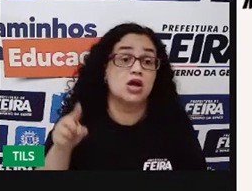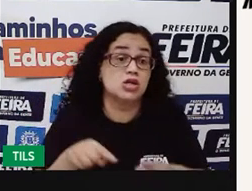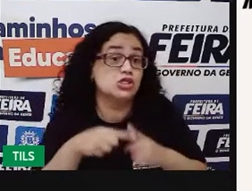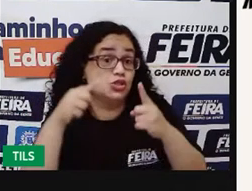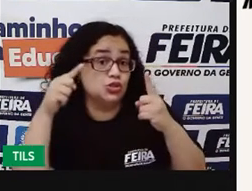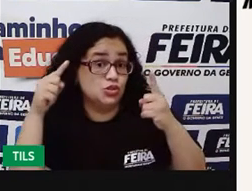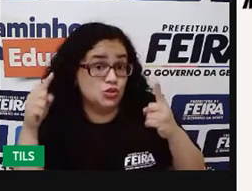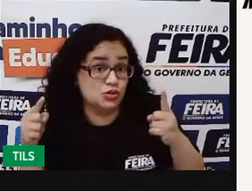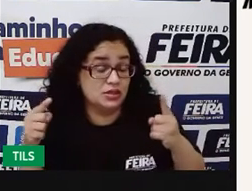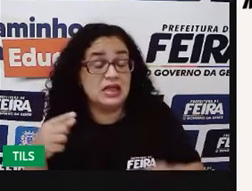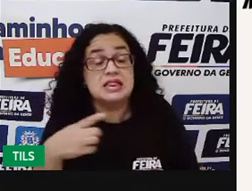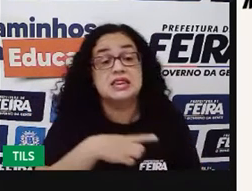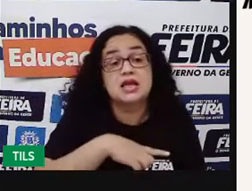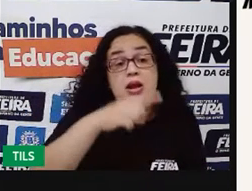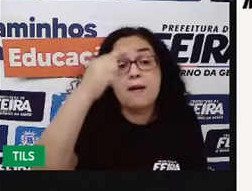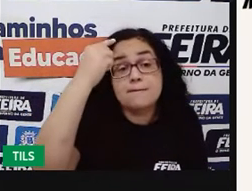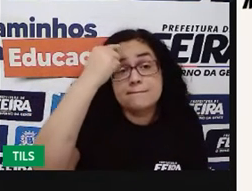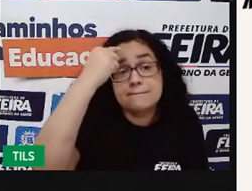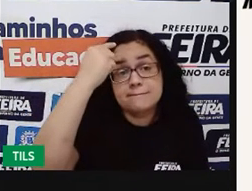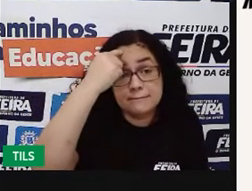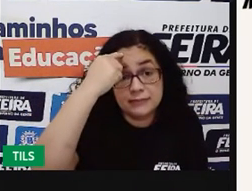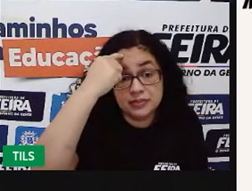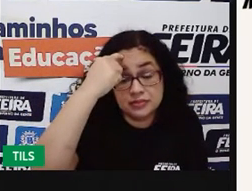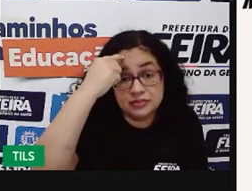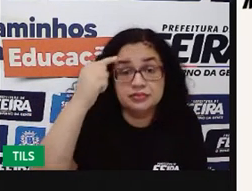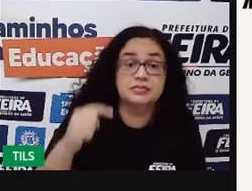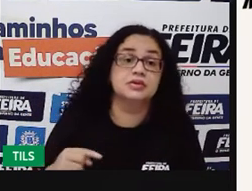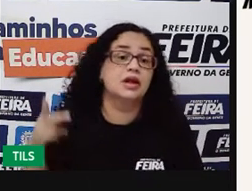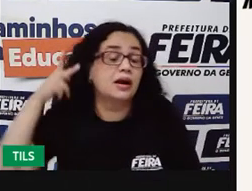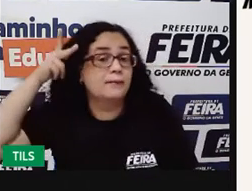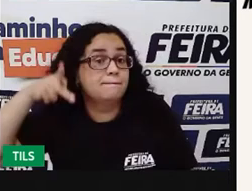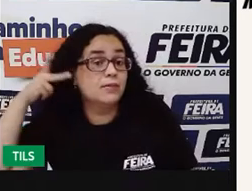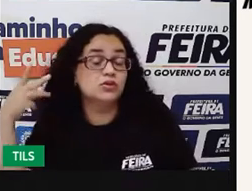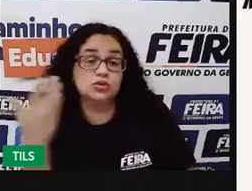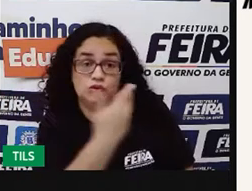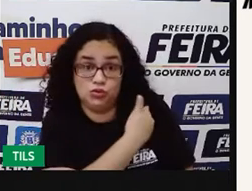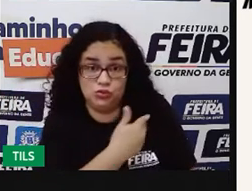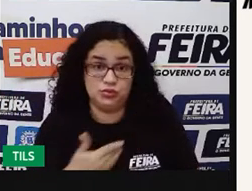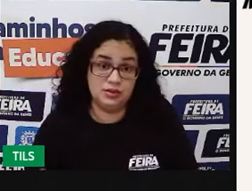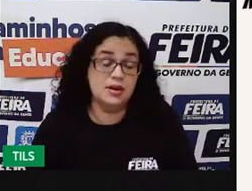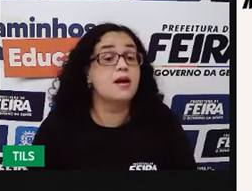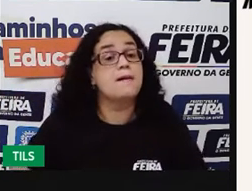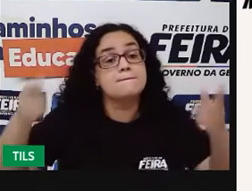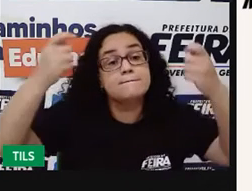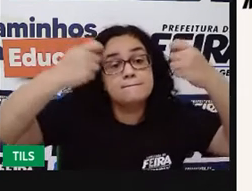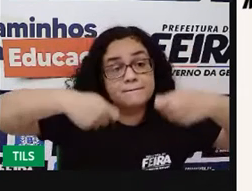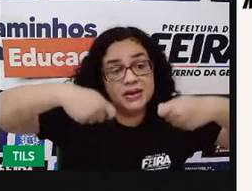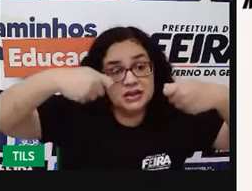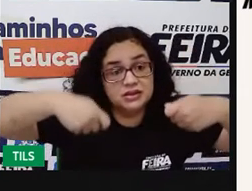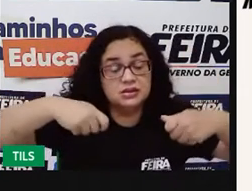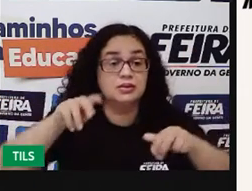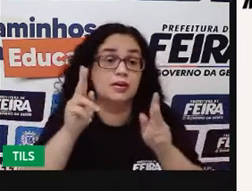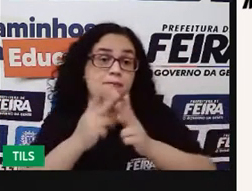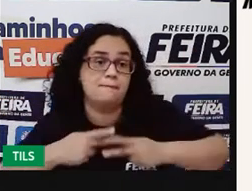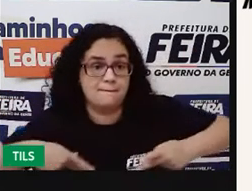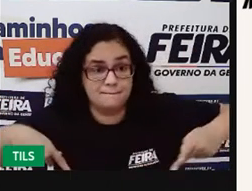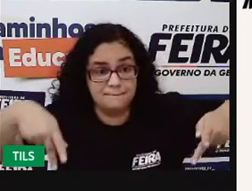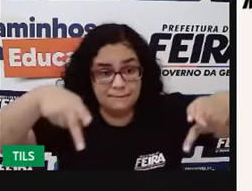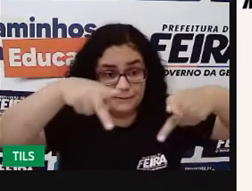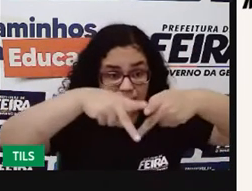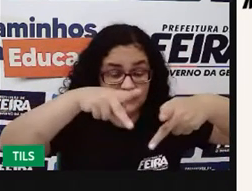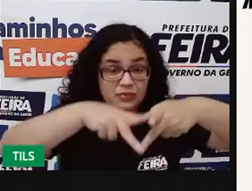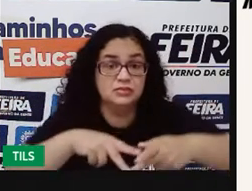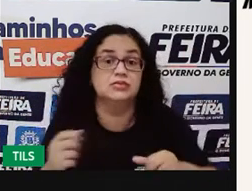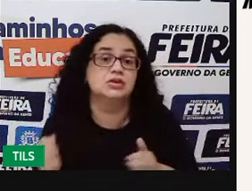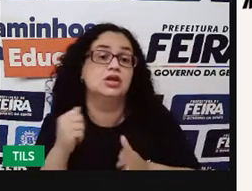que a gente tem que pensar sempre que essa implementação da política pública, ela precisa da população. Ela precisa